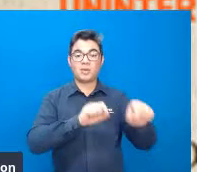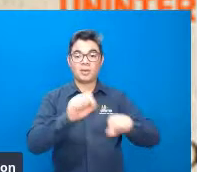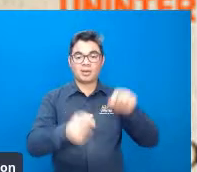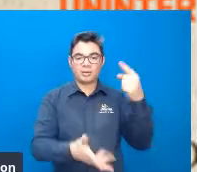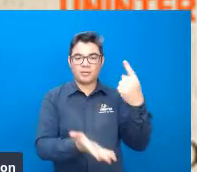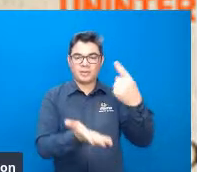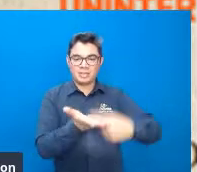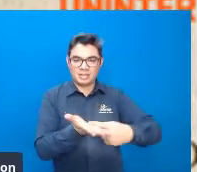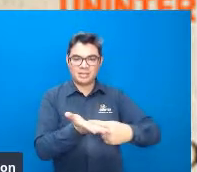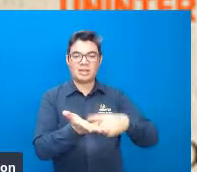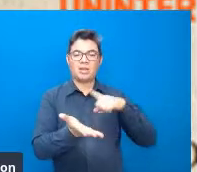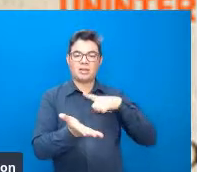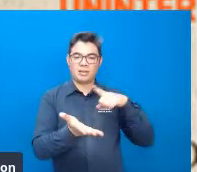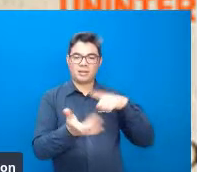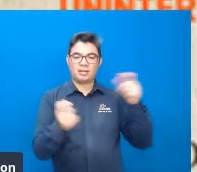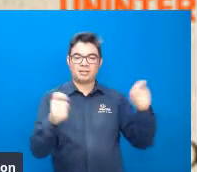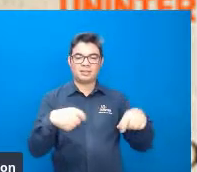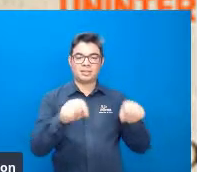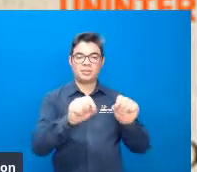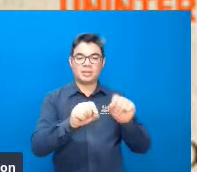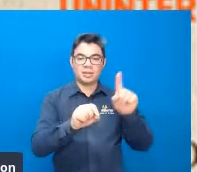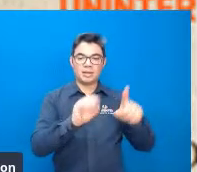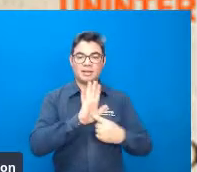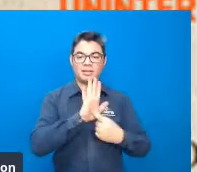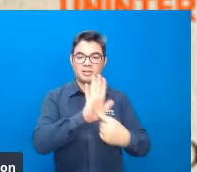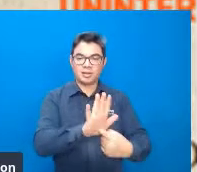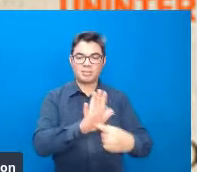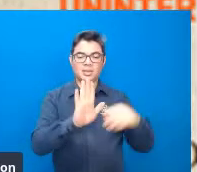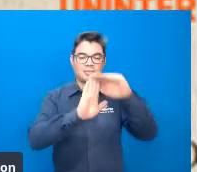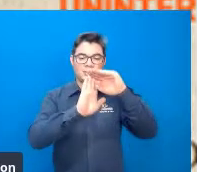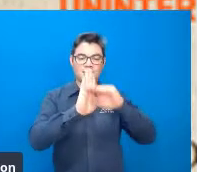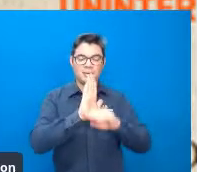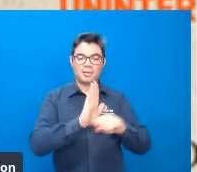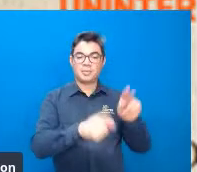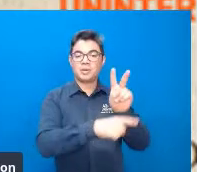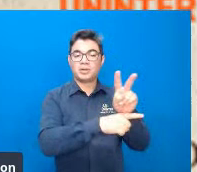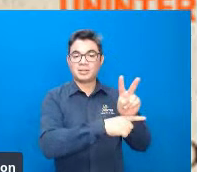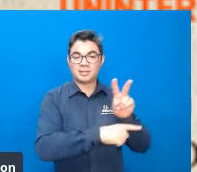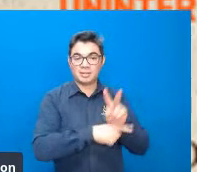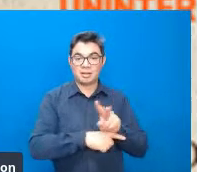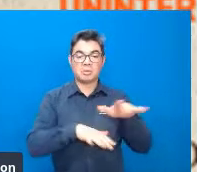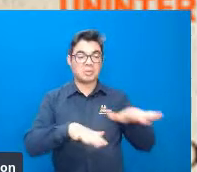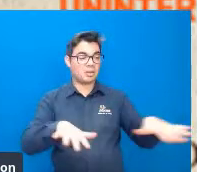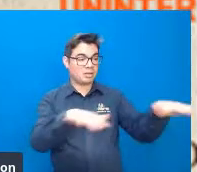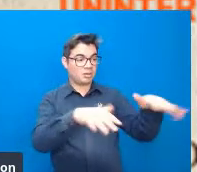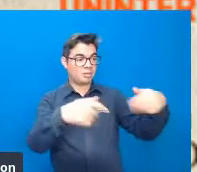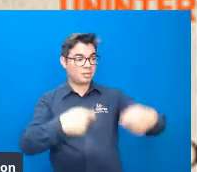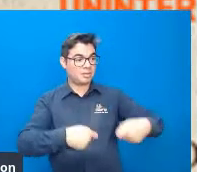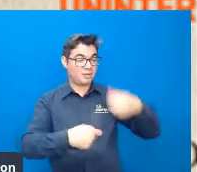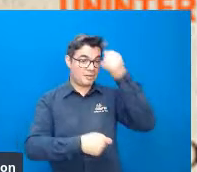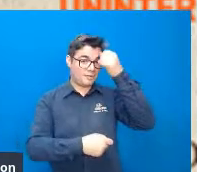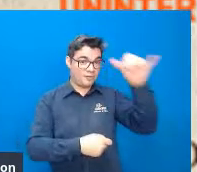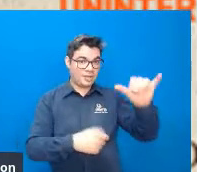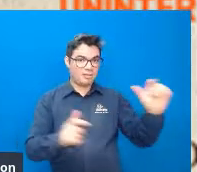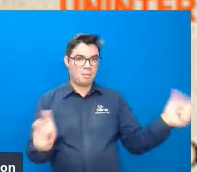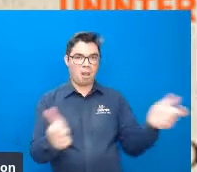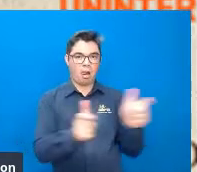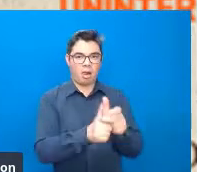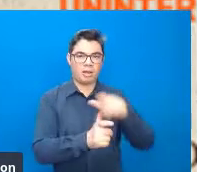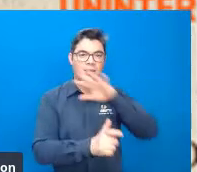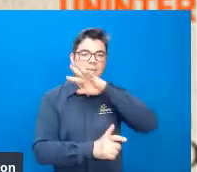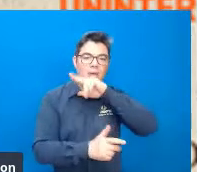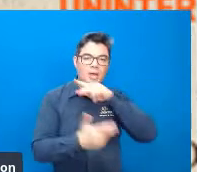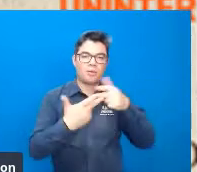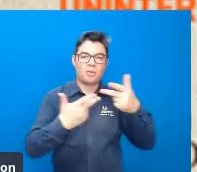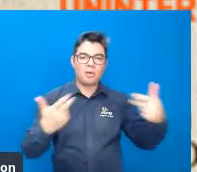biodiversidade que visava estabelecer normas e critérios para a proteção ambiental e evitar a extinção das espécies. Então, ele